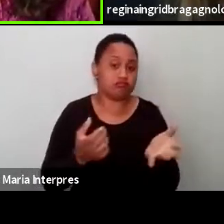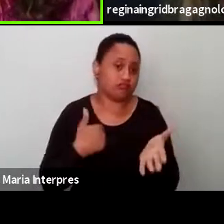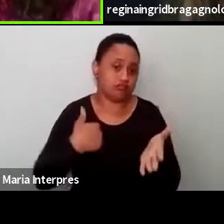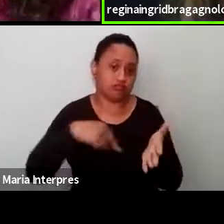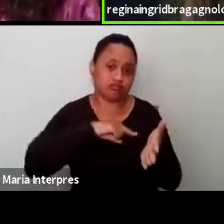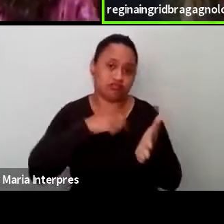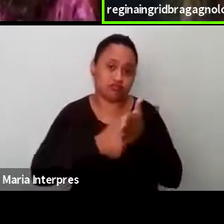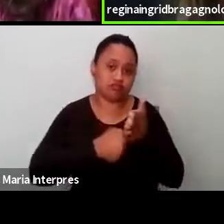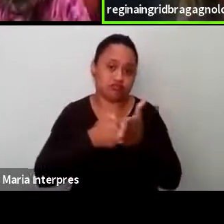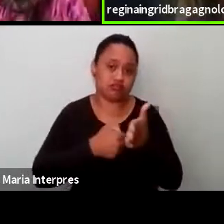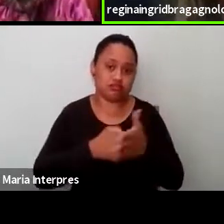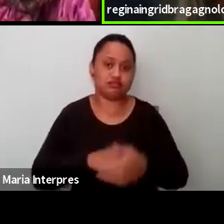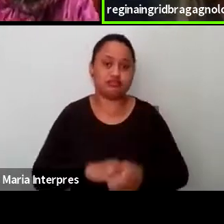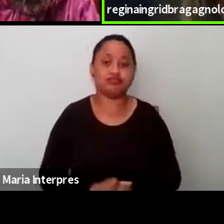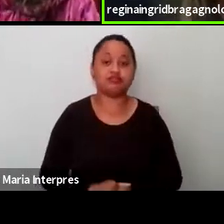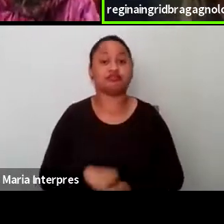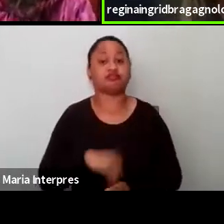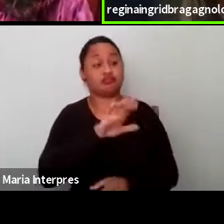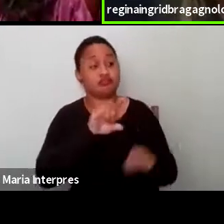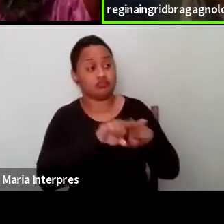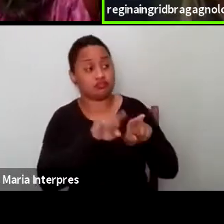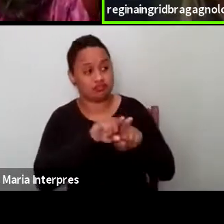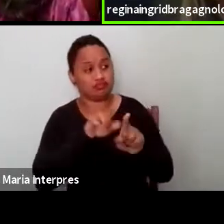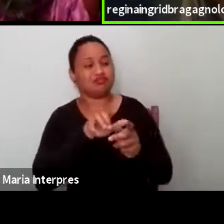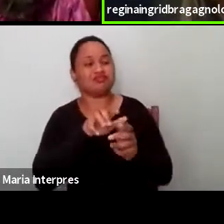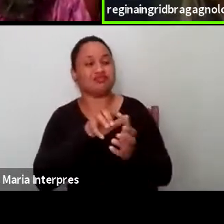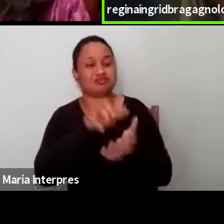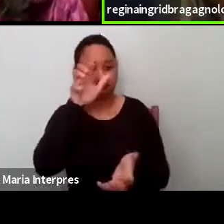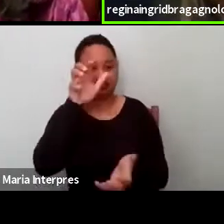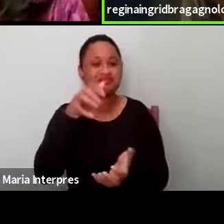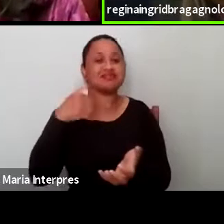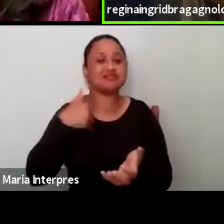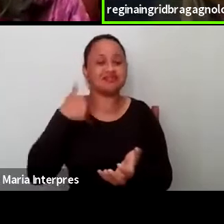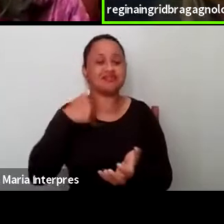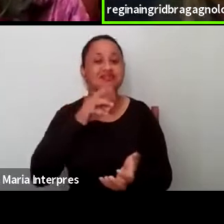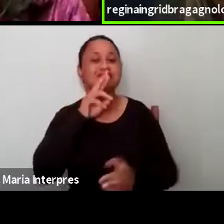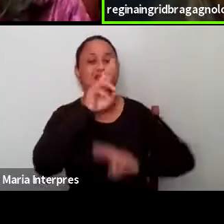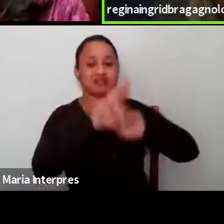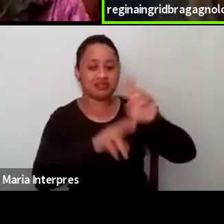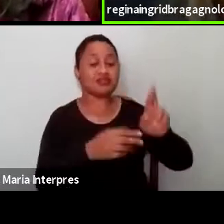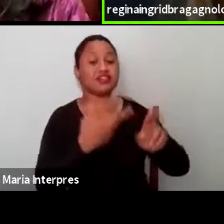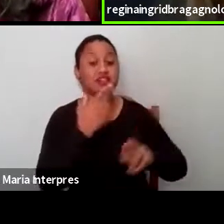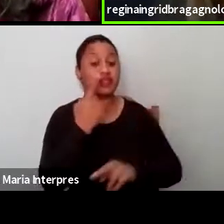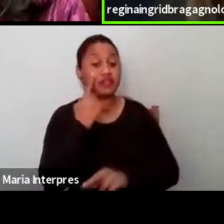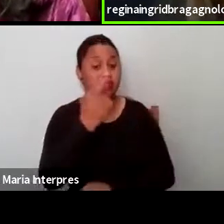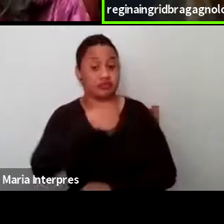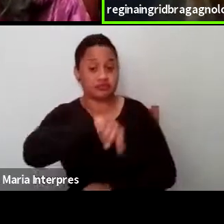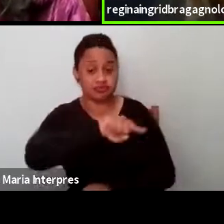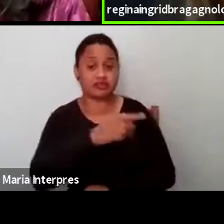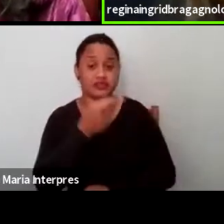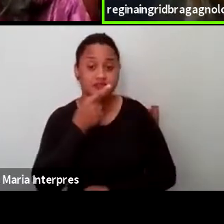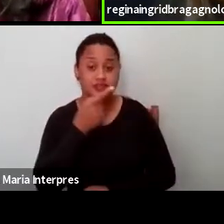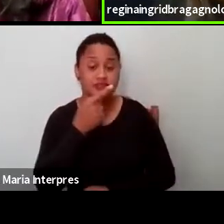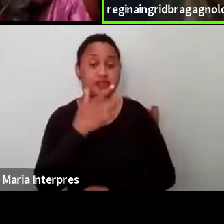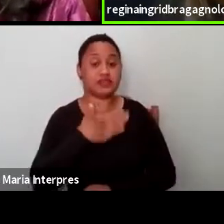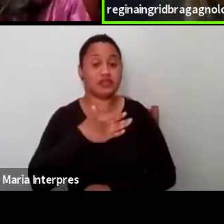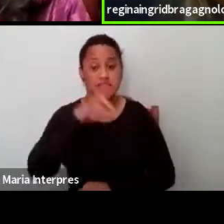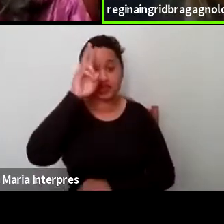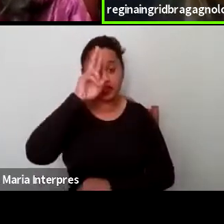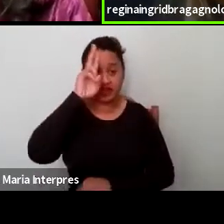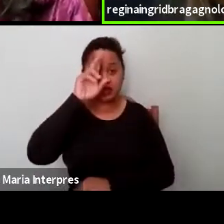e mesmo na fala desse ancião, também achei muito interessante o que você e a Raquel trouxeram, me lembra um pouco dessa